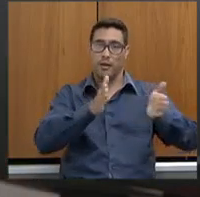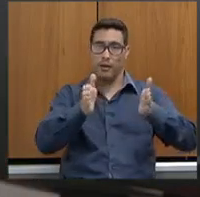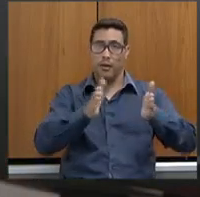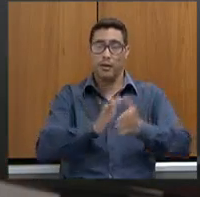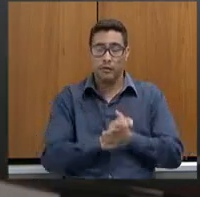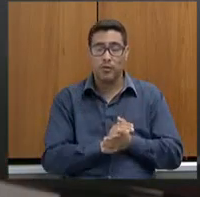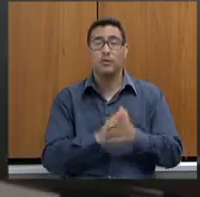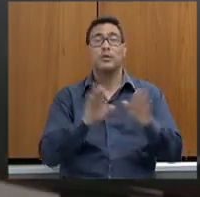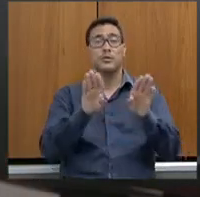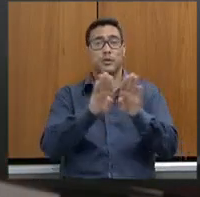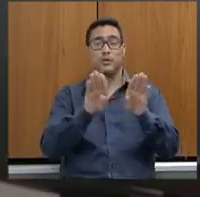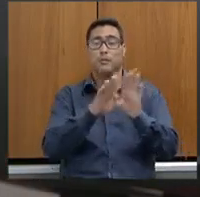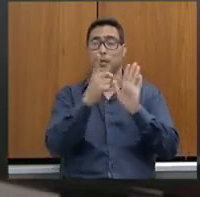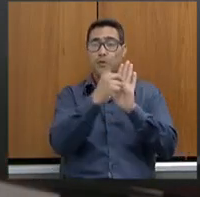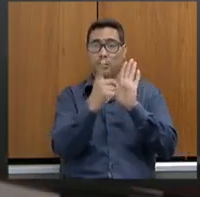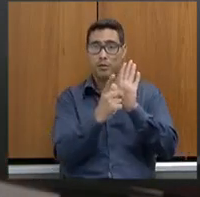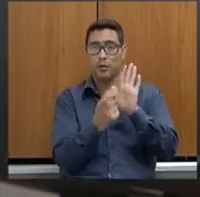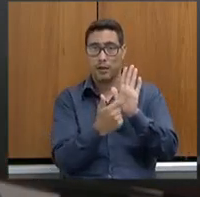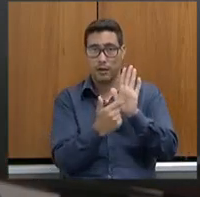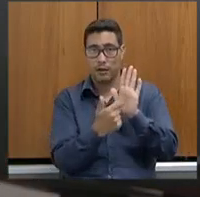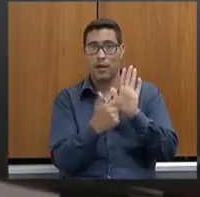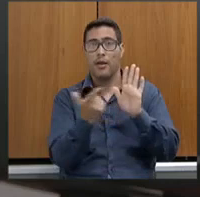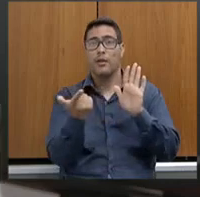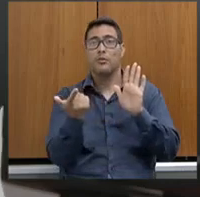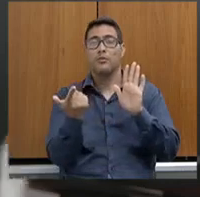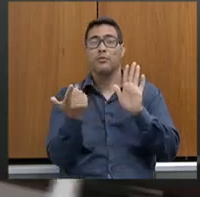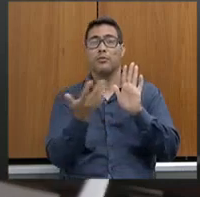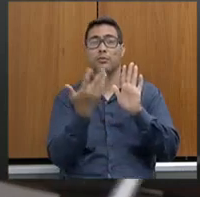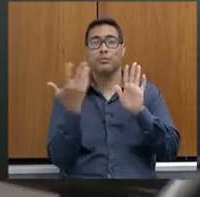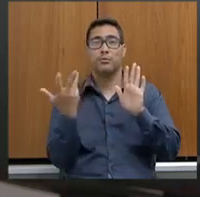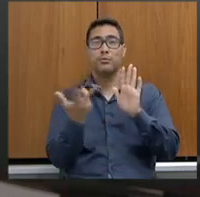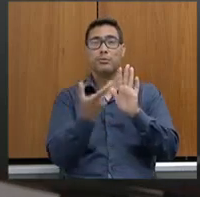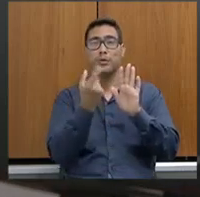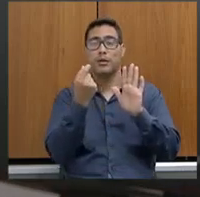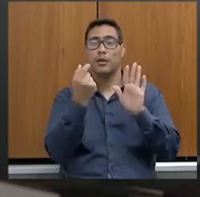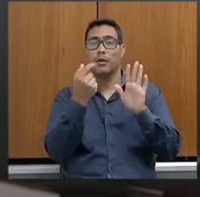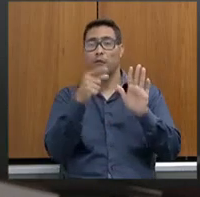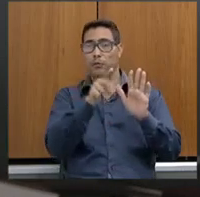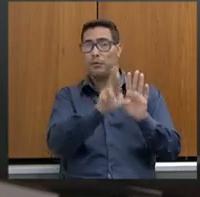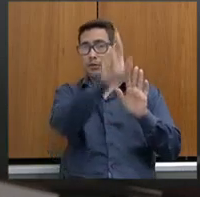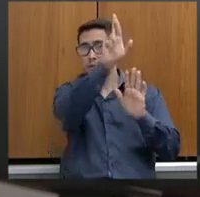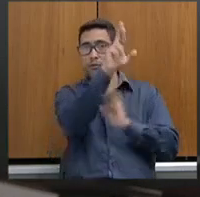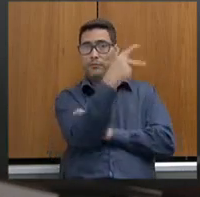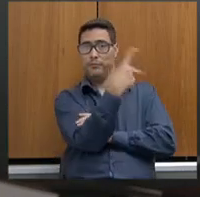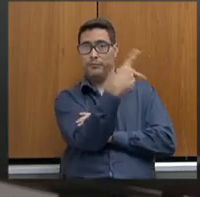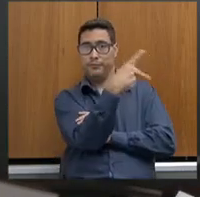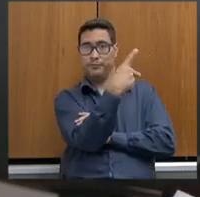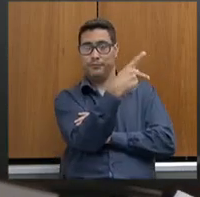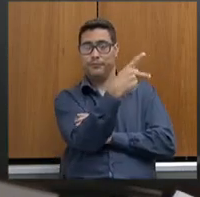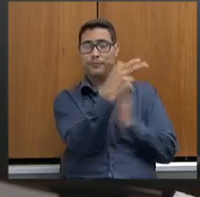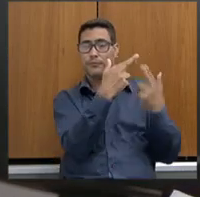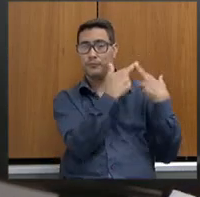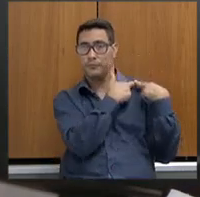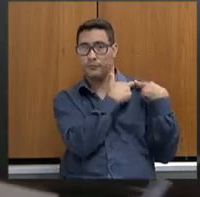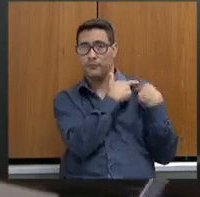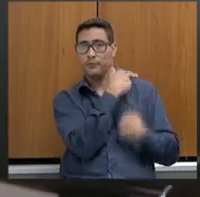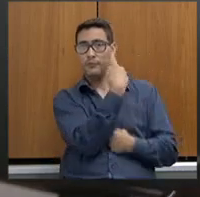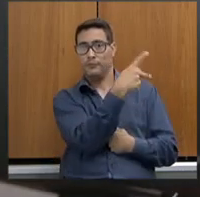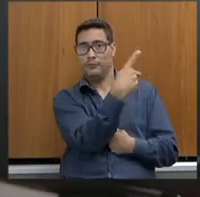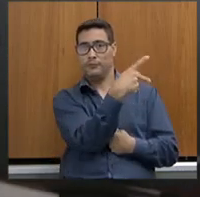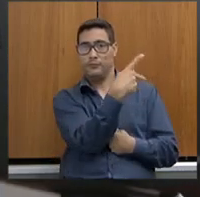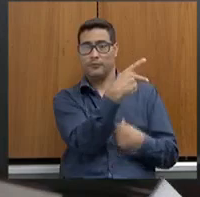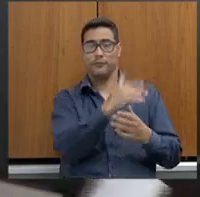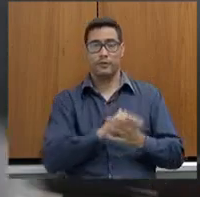do decreto, eles foram para a pasta do senhor, ser consolidada na pasta do senhor.